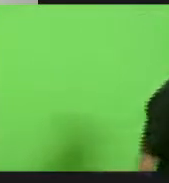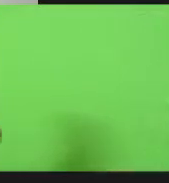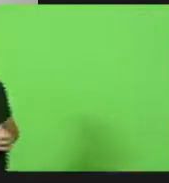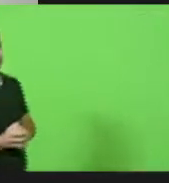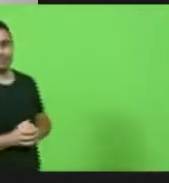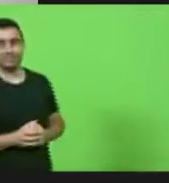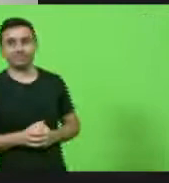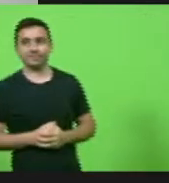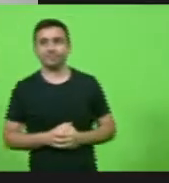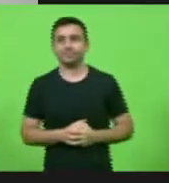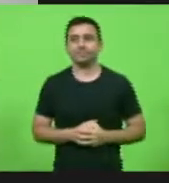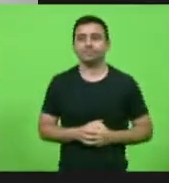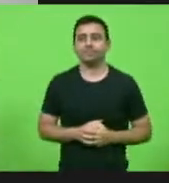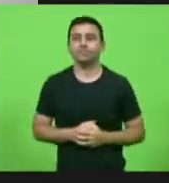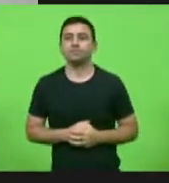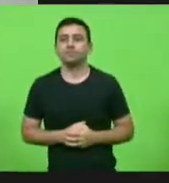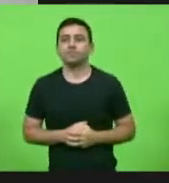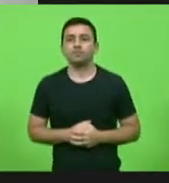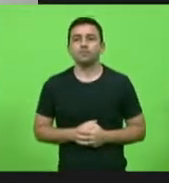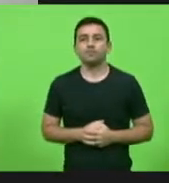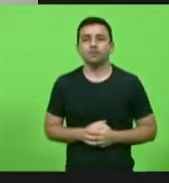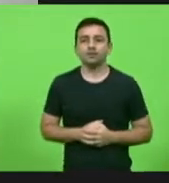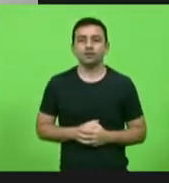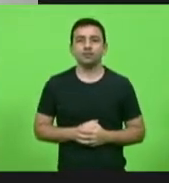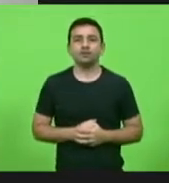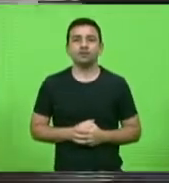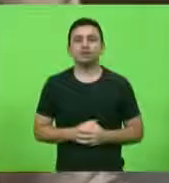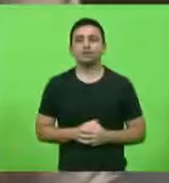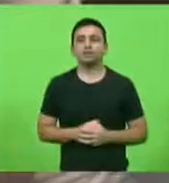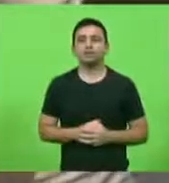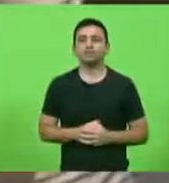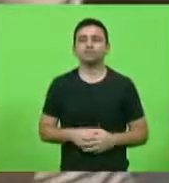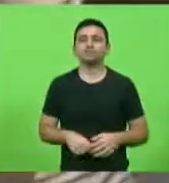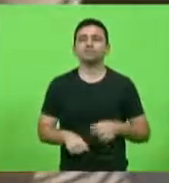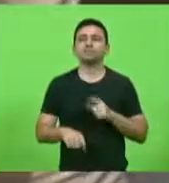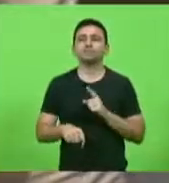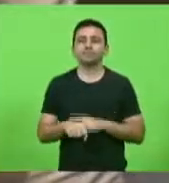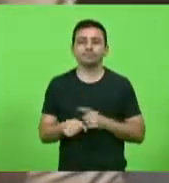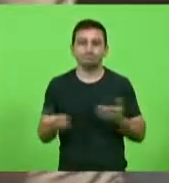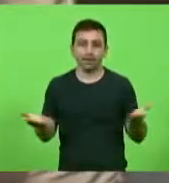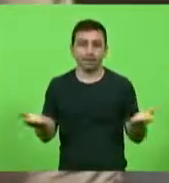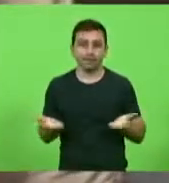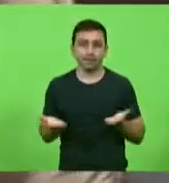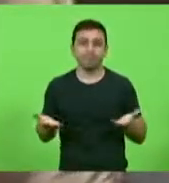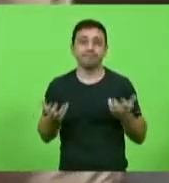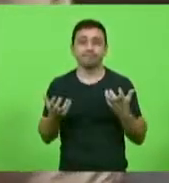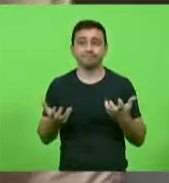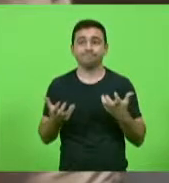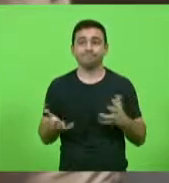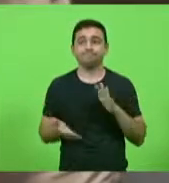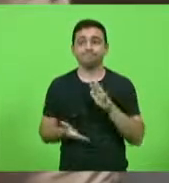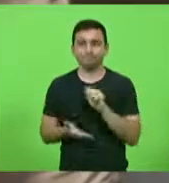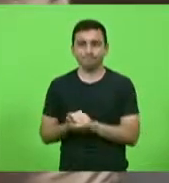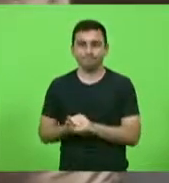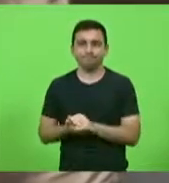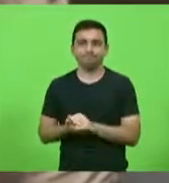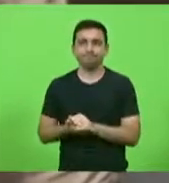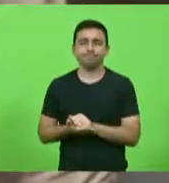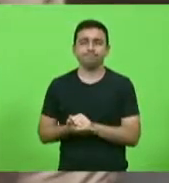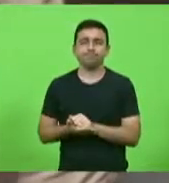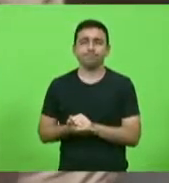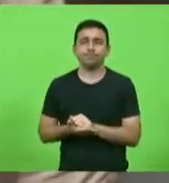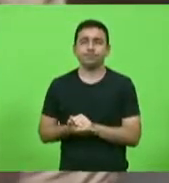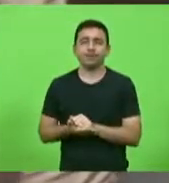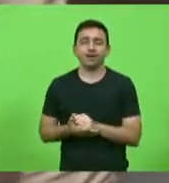concede um momento uma parte. Eu quero apenas aqui registrar, meu amigo, o meu mais